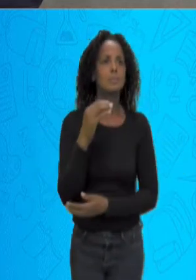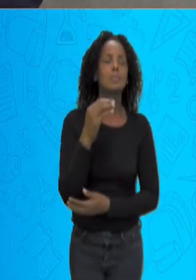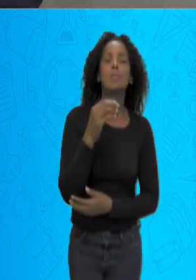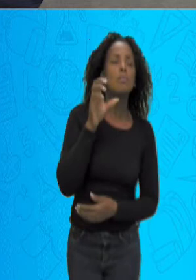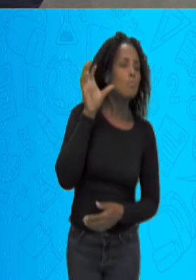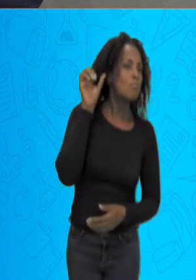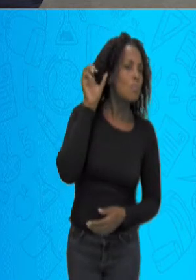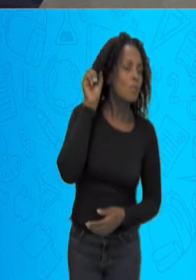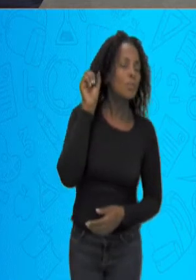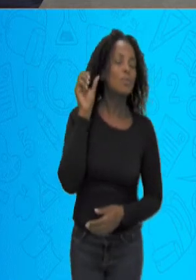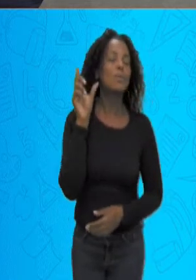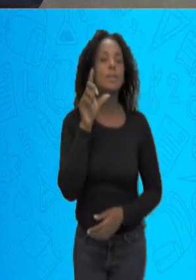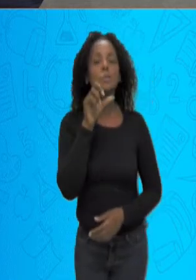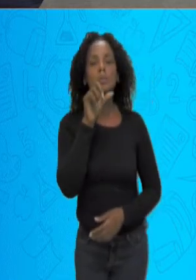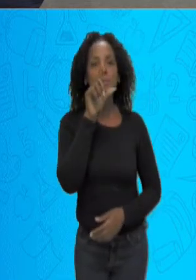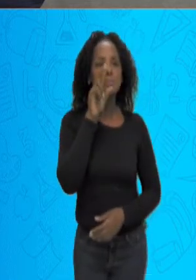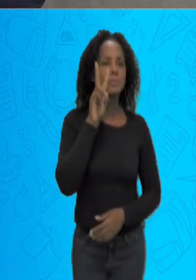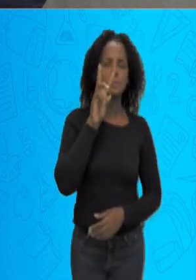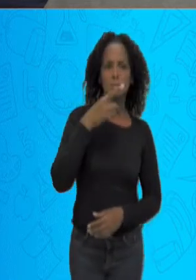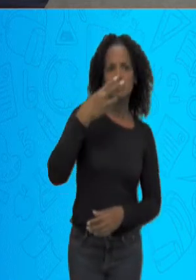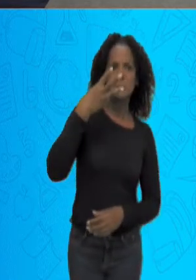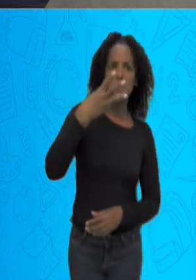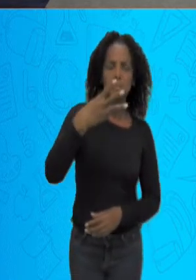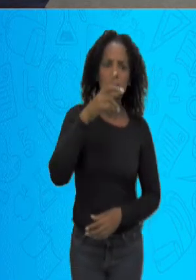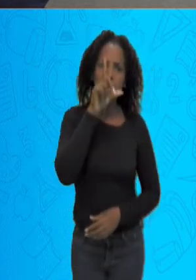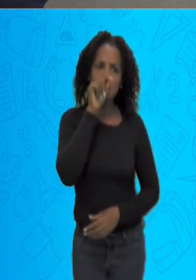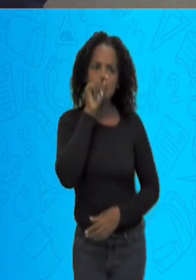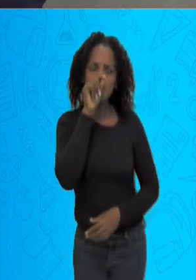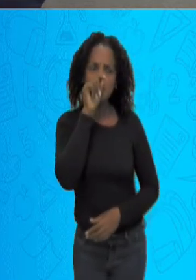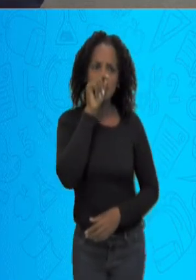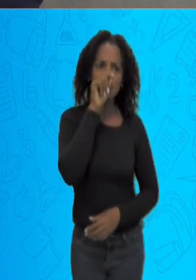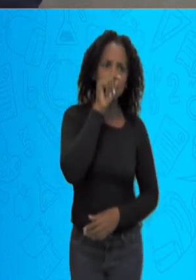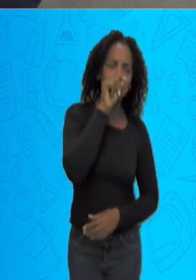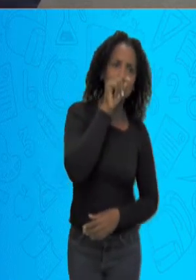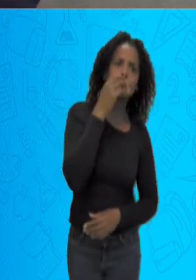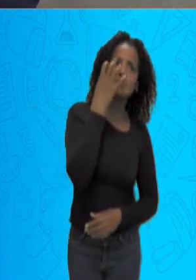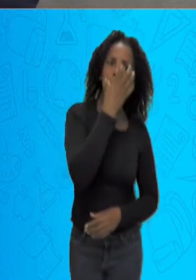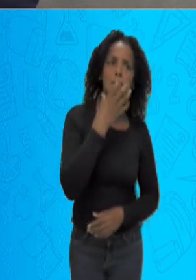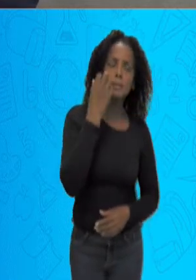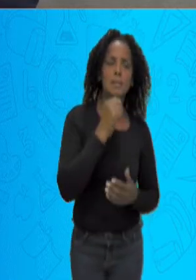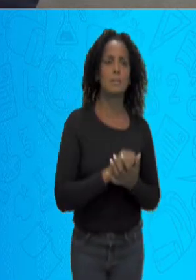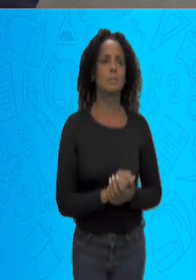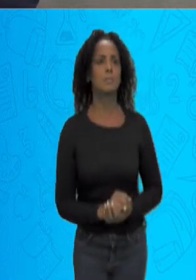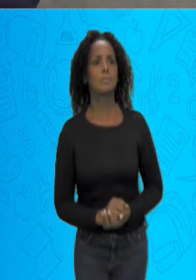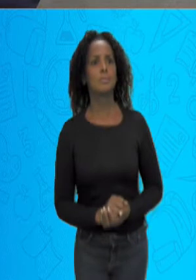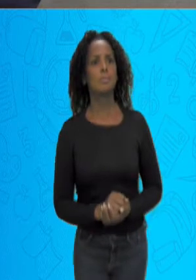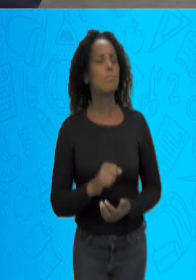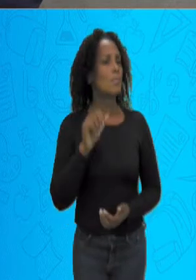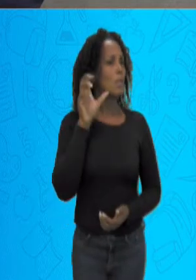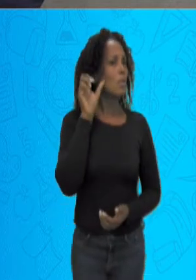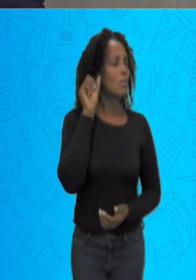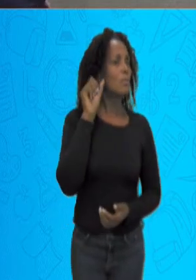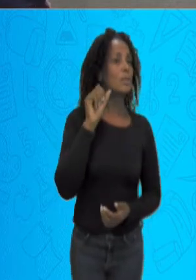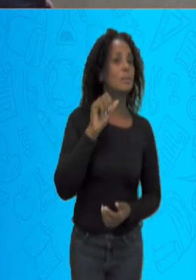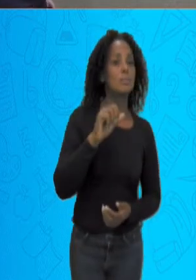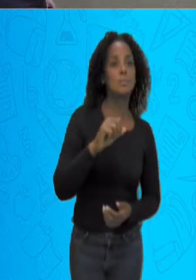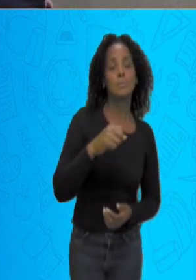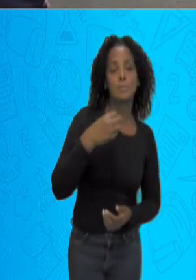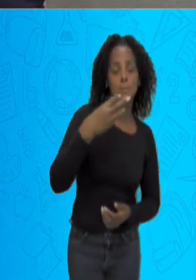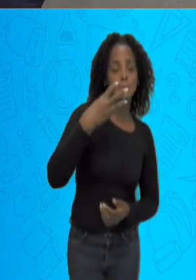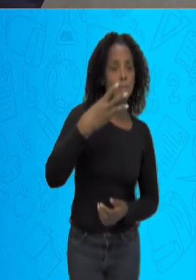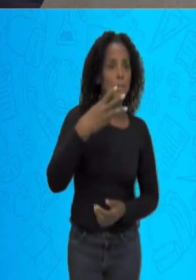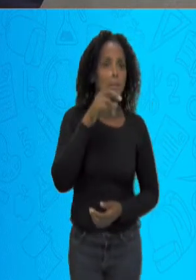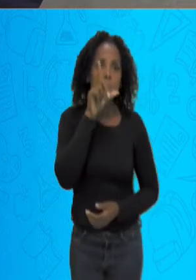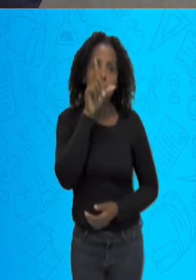os três passarinhos que piam. Então, tá falando quatro joaninhas. Ó lá, as quatro joaninhas. Ouvindo os três passarinhos.